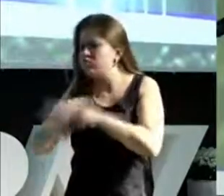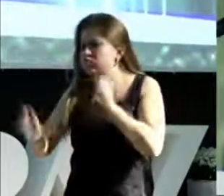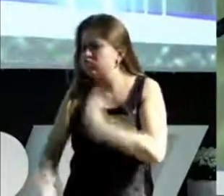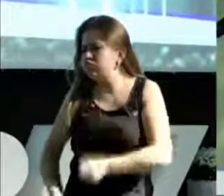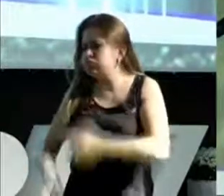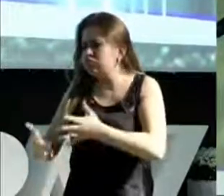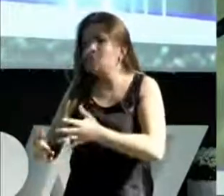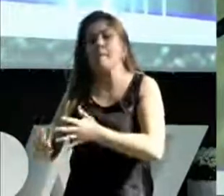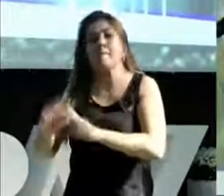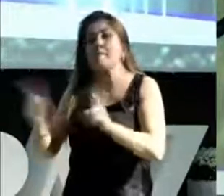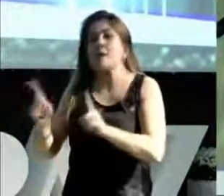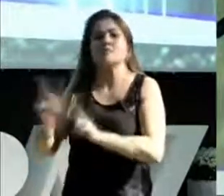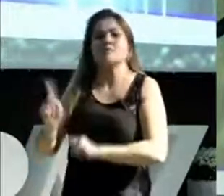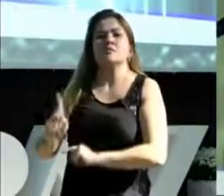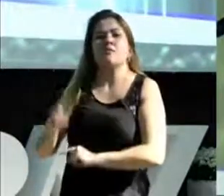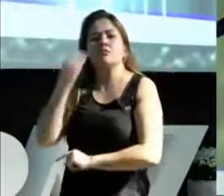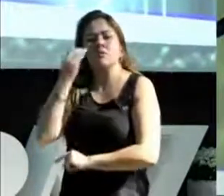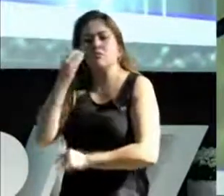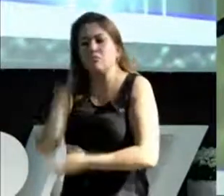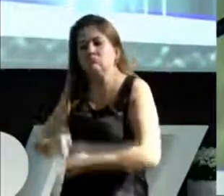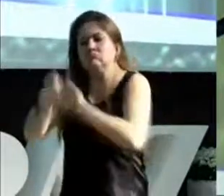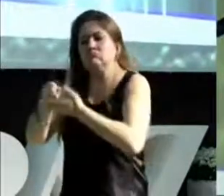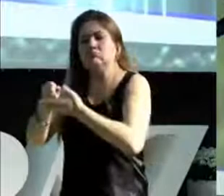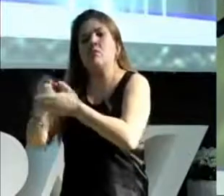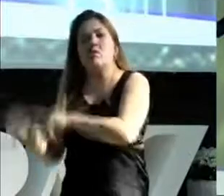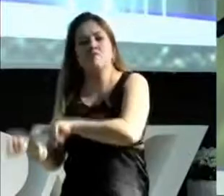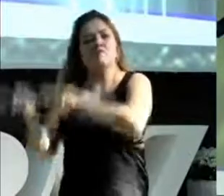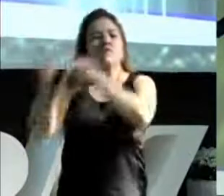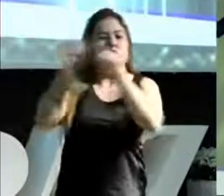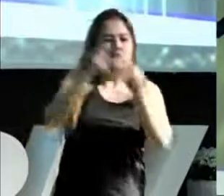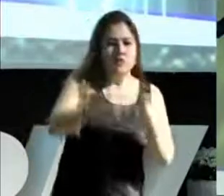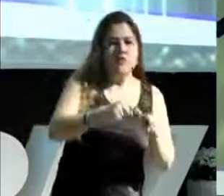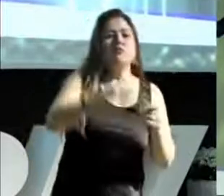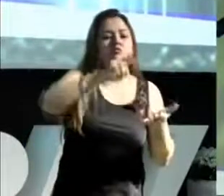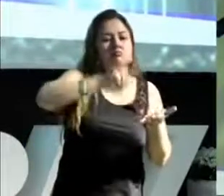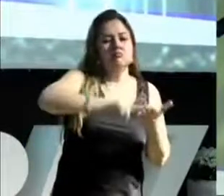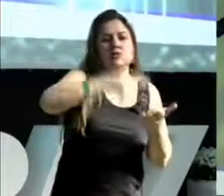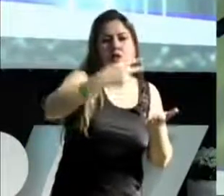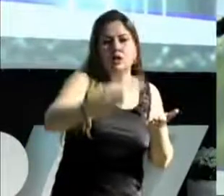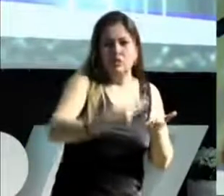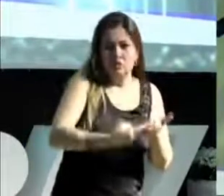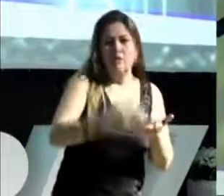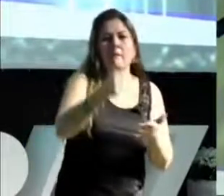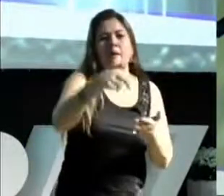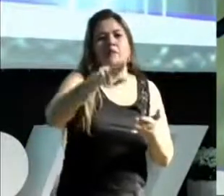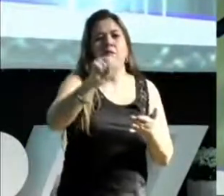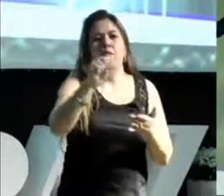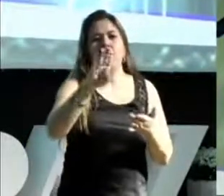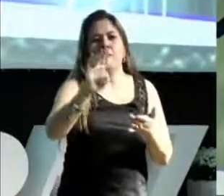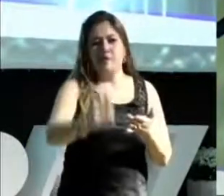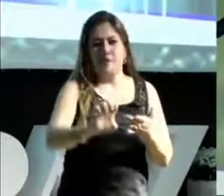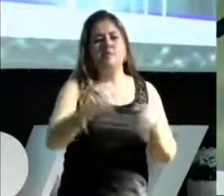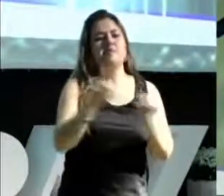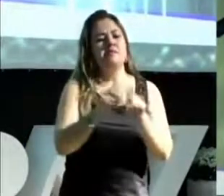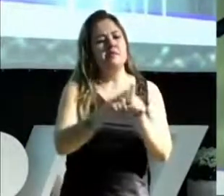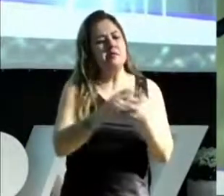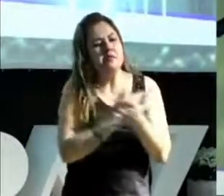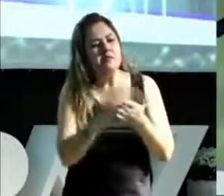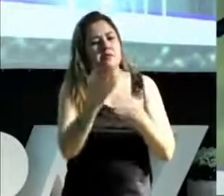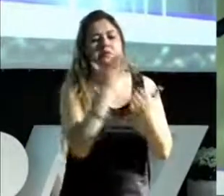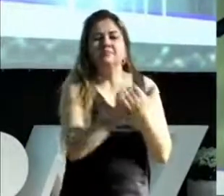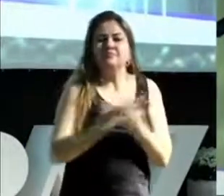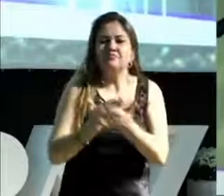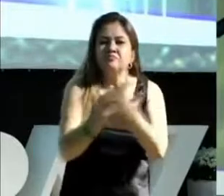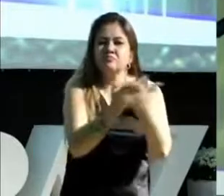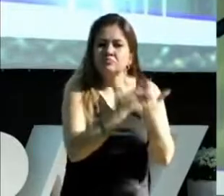de volta para a Arábia, traduziram para o árabe e estudavam as antigas obras dos filósofos em